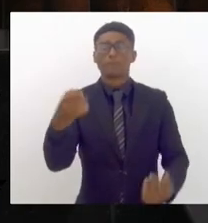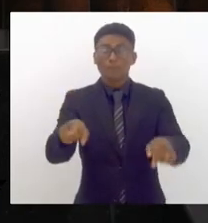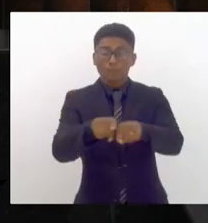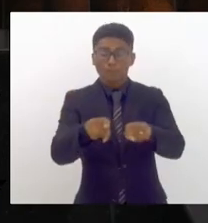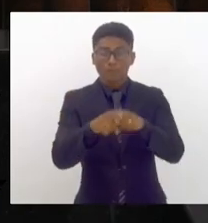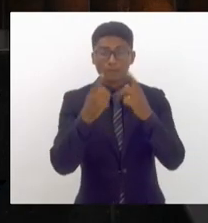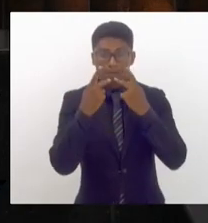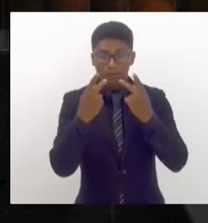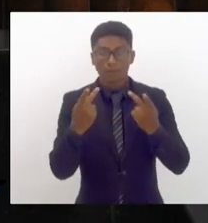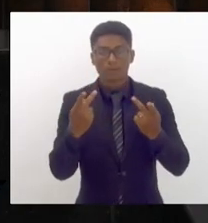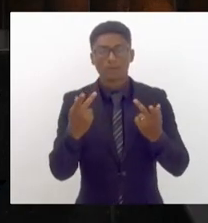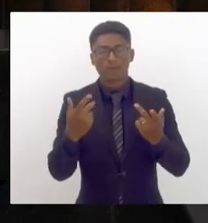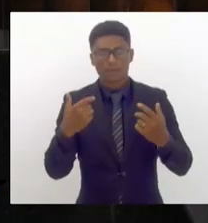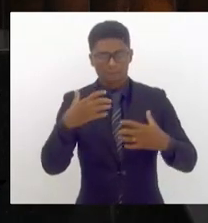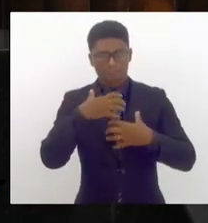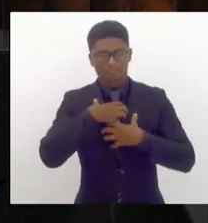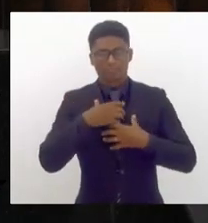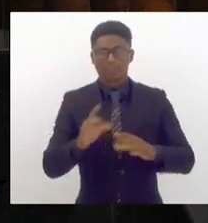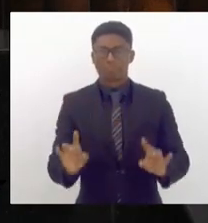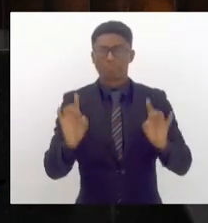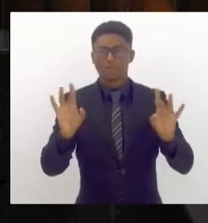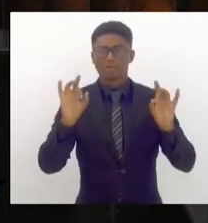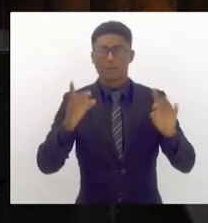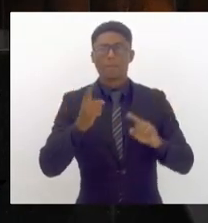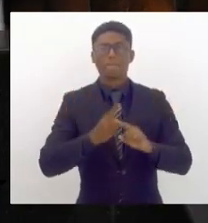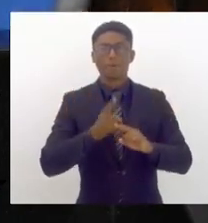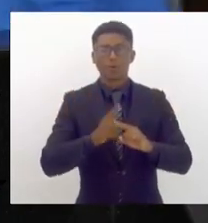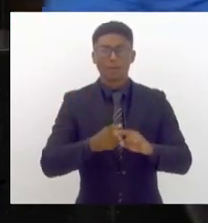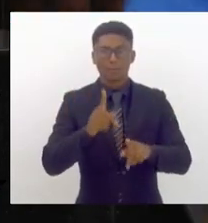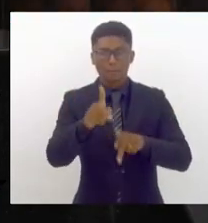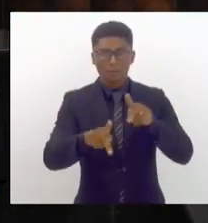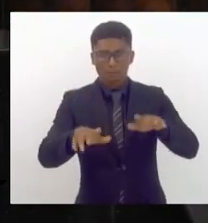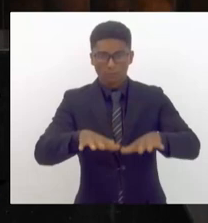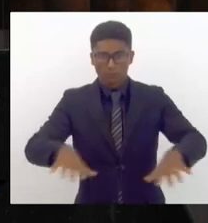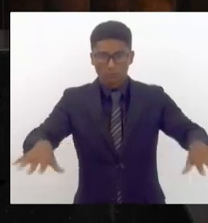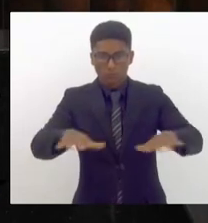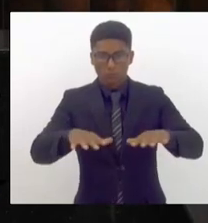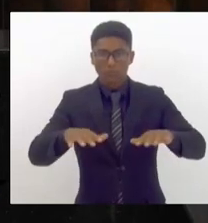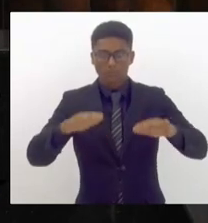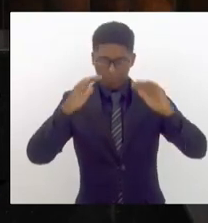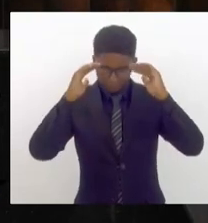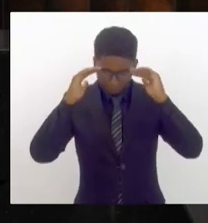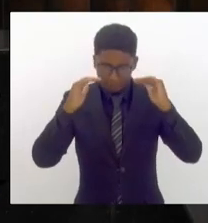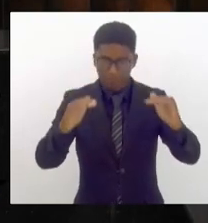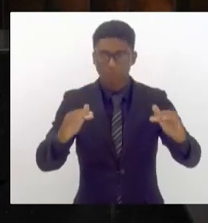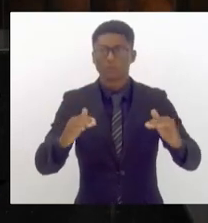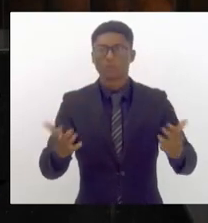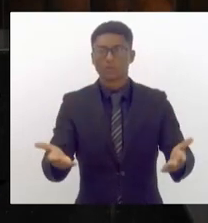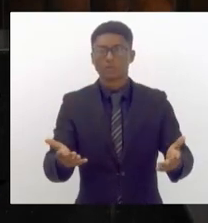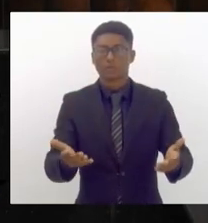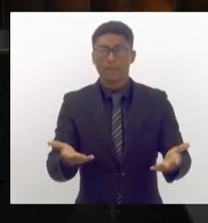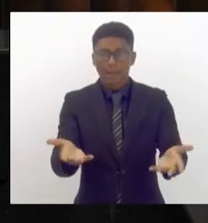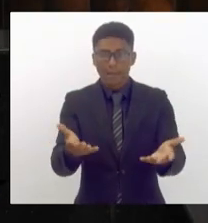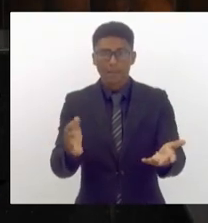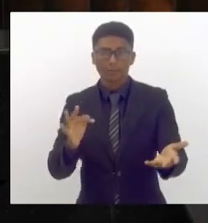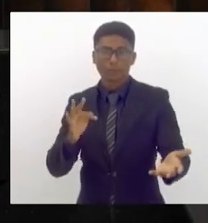servir o povo do Rio de Janeiro e vamos juntos construir um futuro mais próximo para todos.